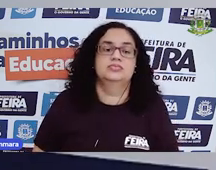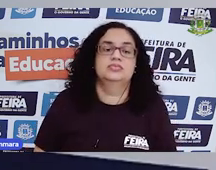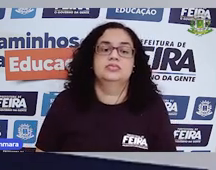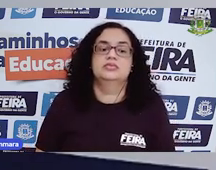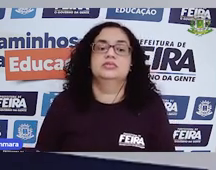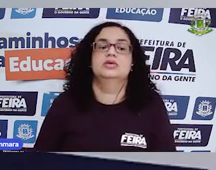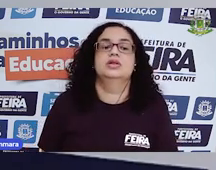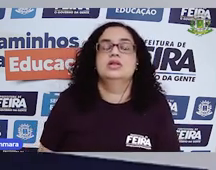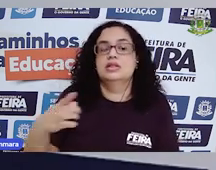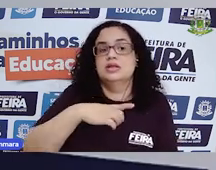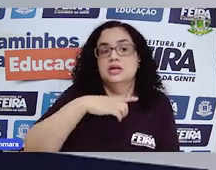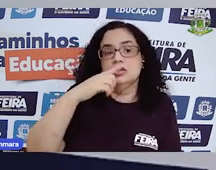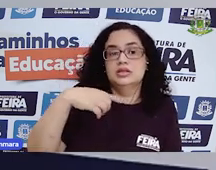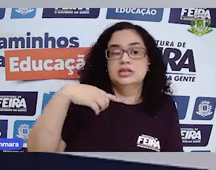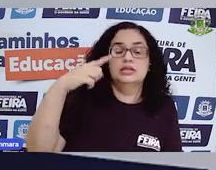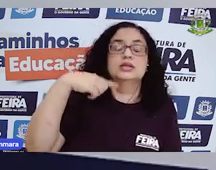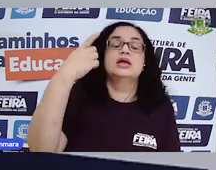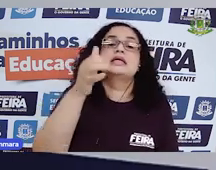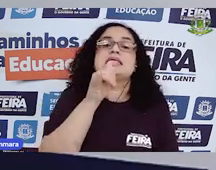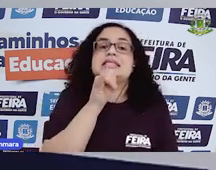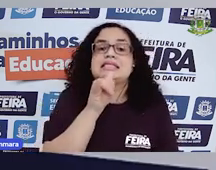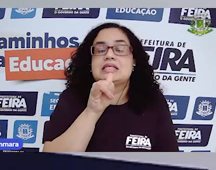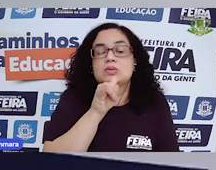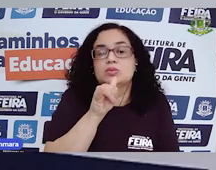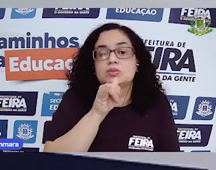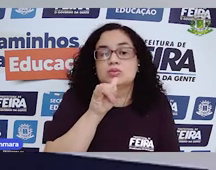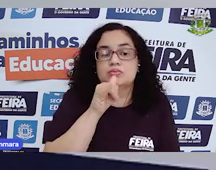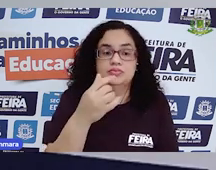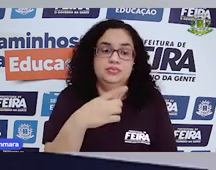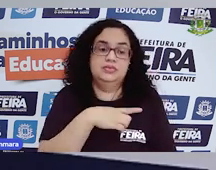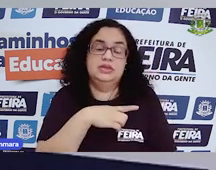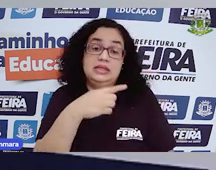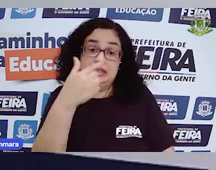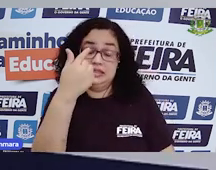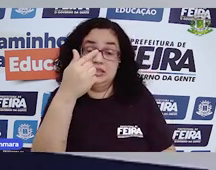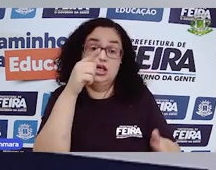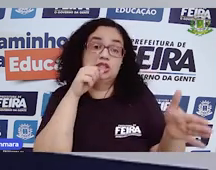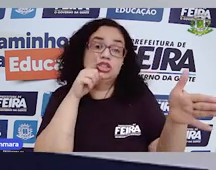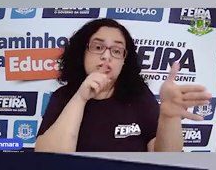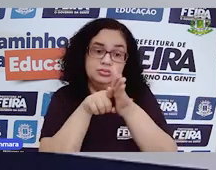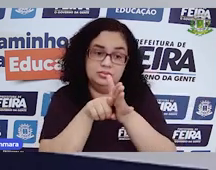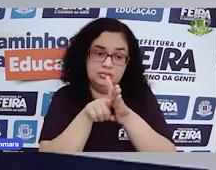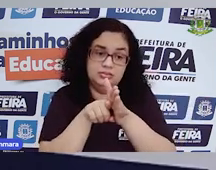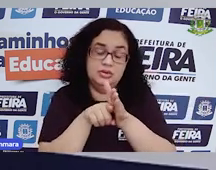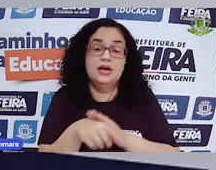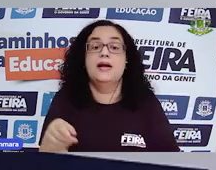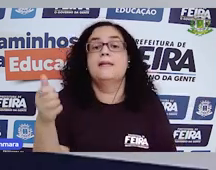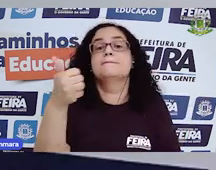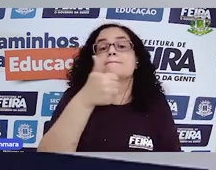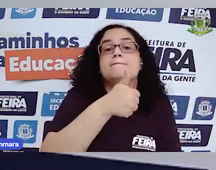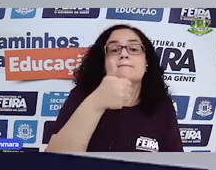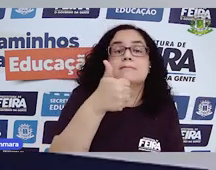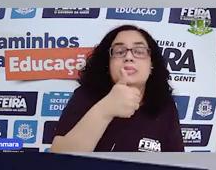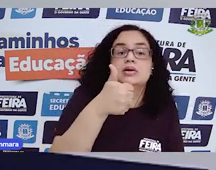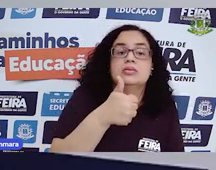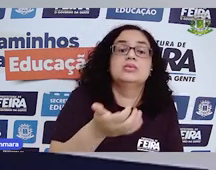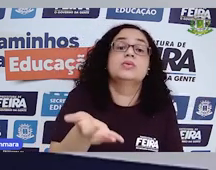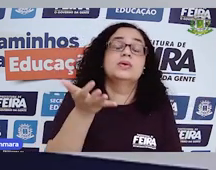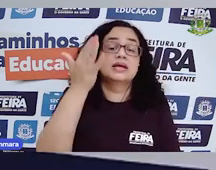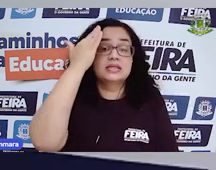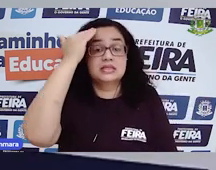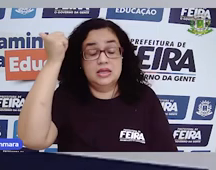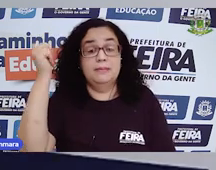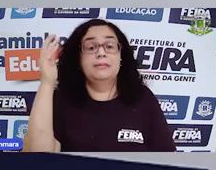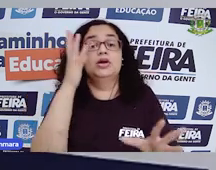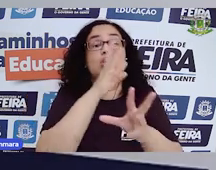consultar depois. Então, por exemplo, tem sete perguntas. Essa é a primeira. A primeira, ele quer que você faça